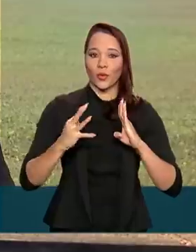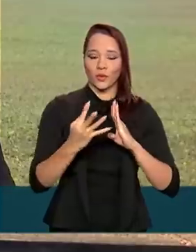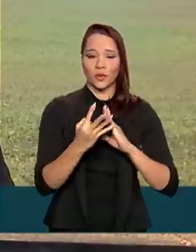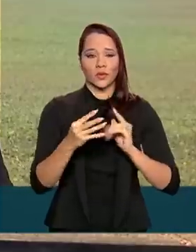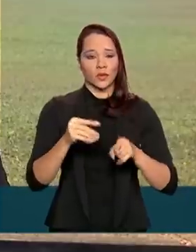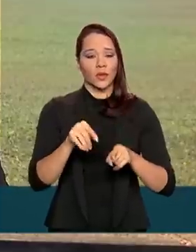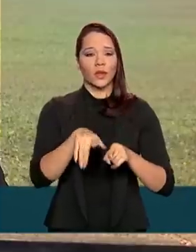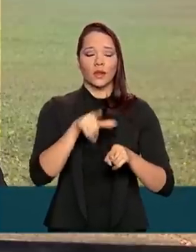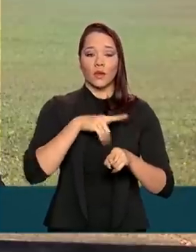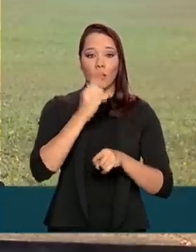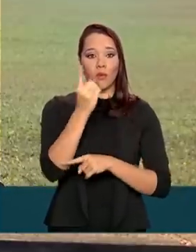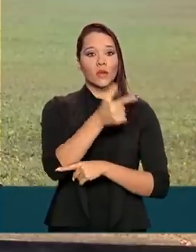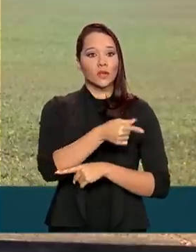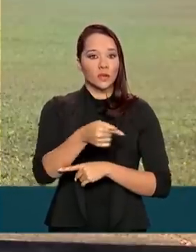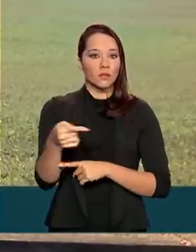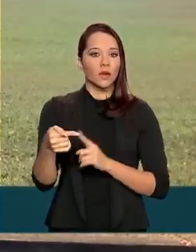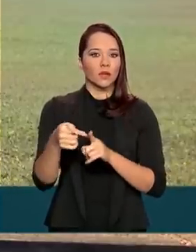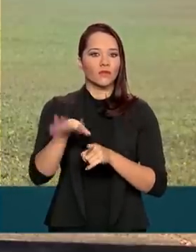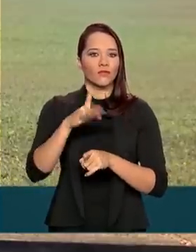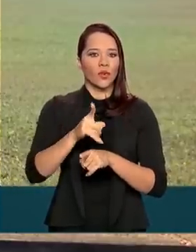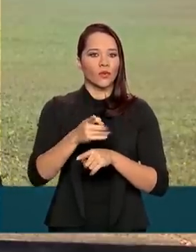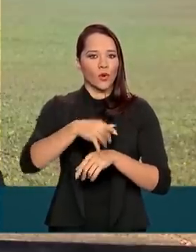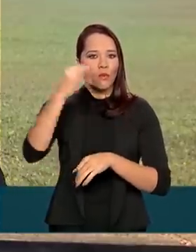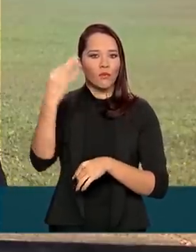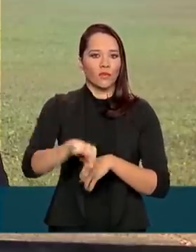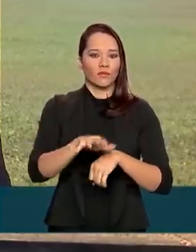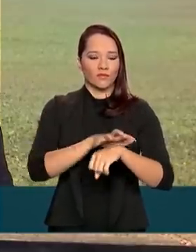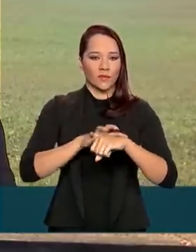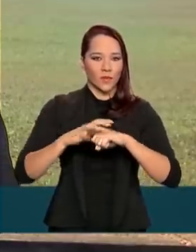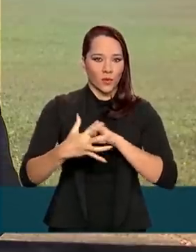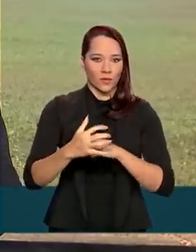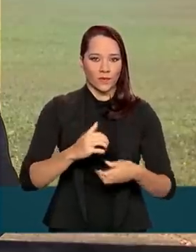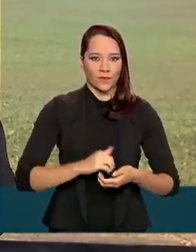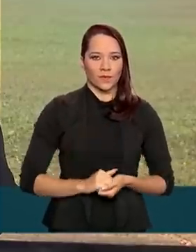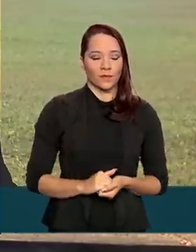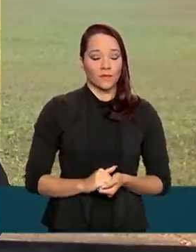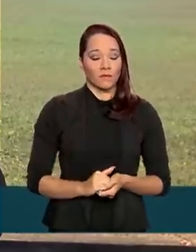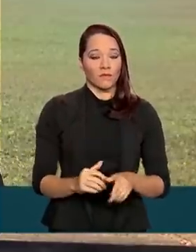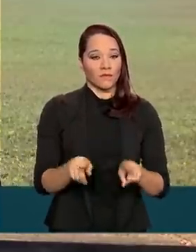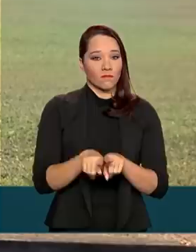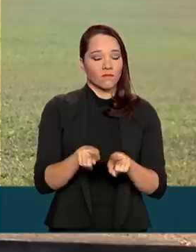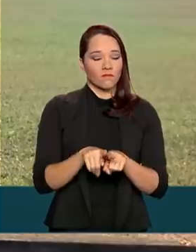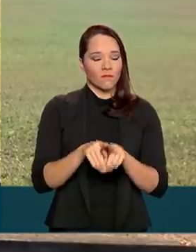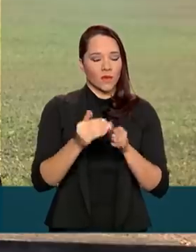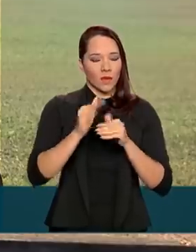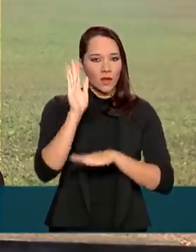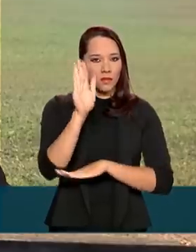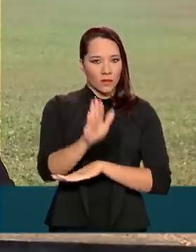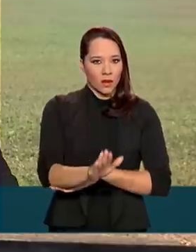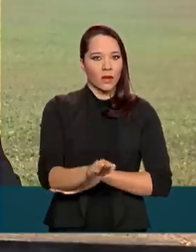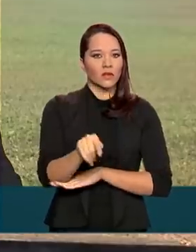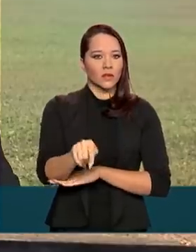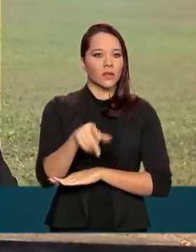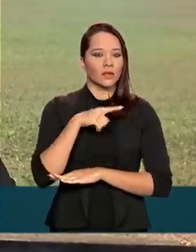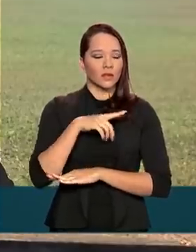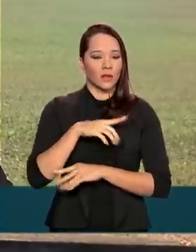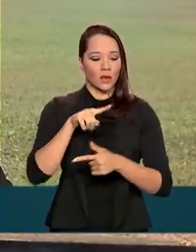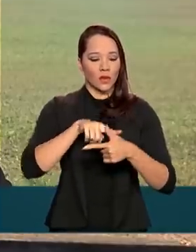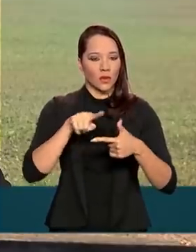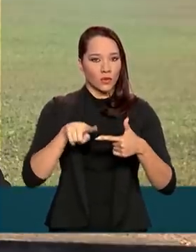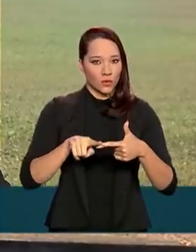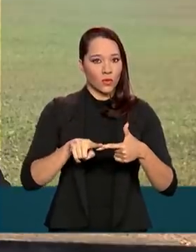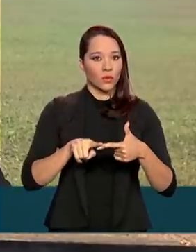Hoje faz uma semana que ele foi diagnosticado com a Covid-19. E mais logo à tarde, ele tem duas